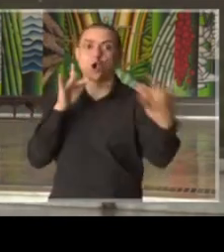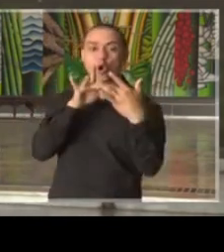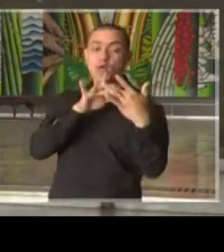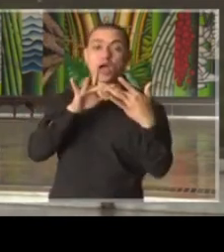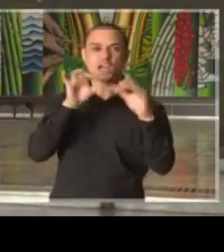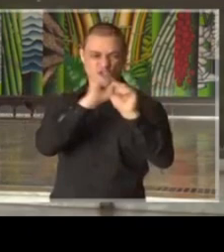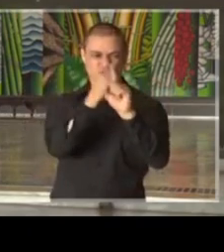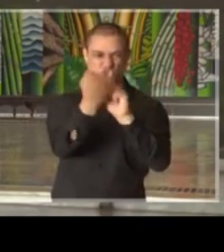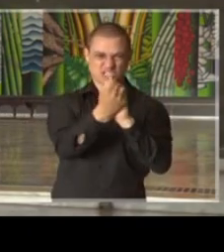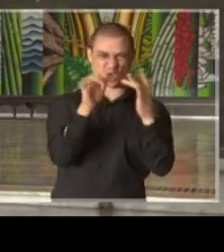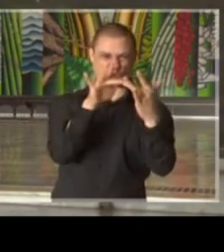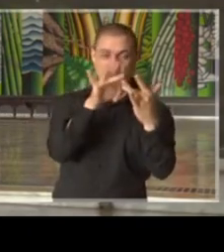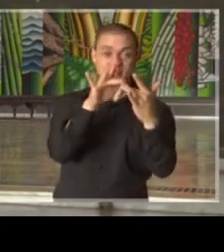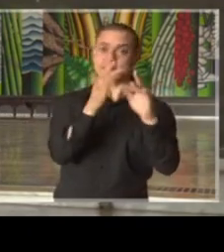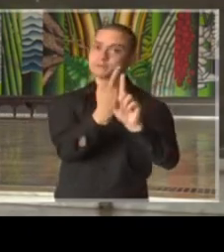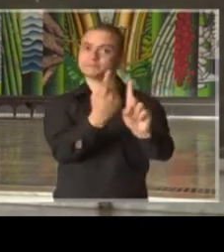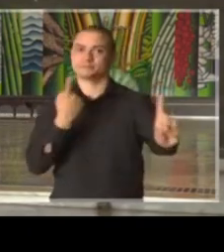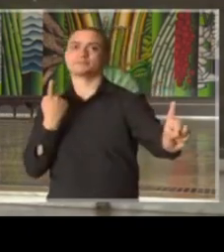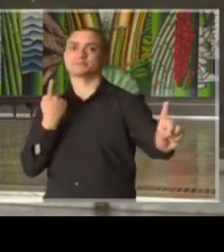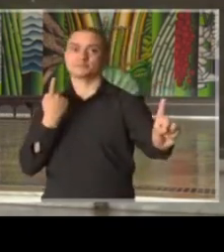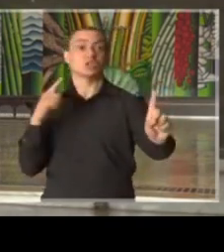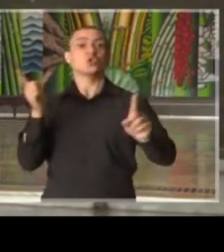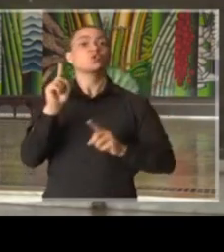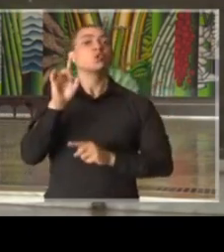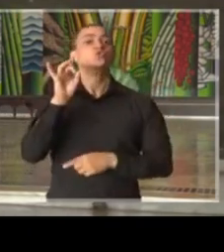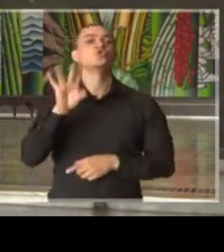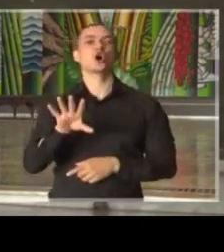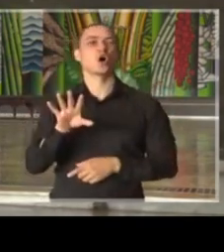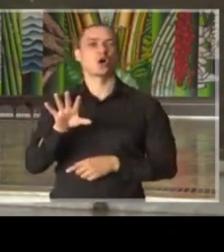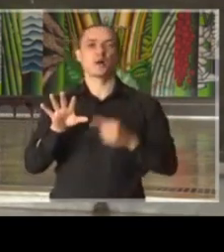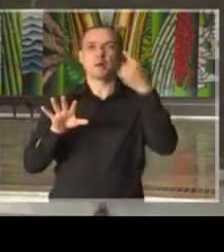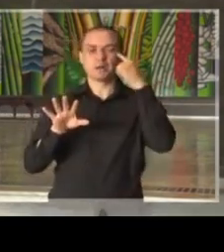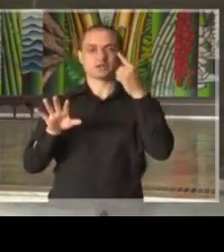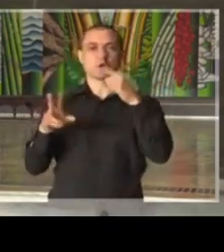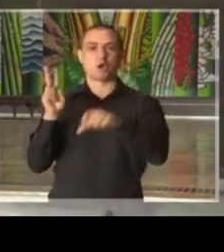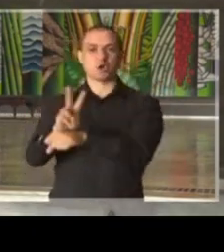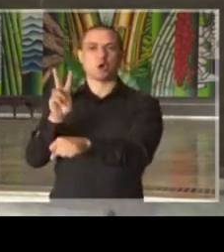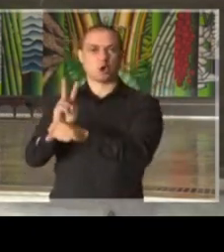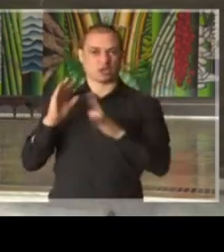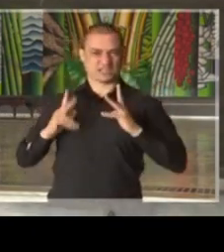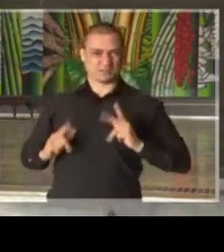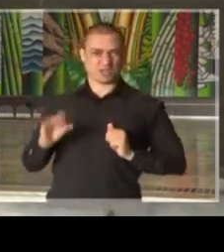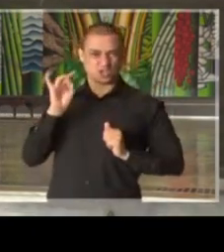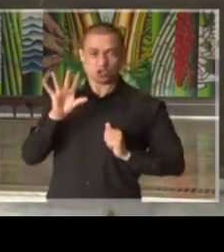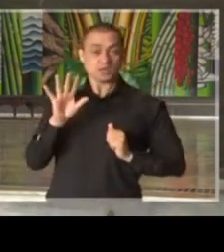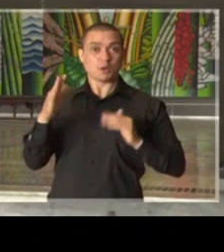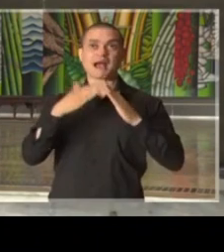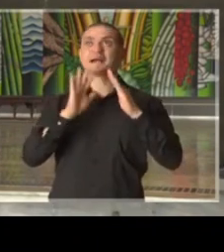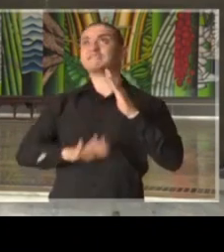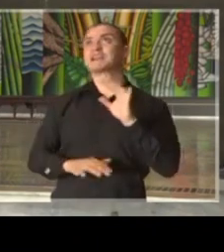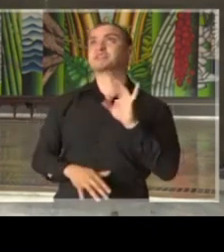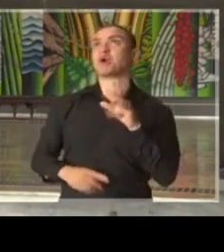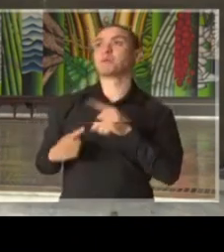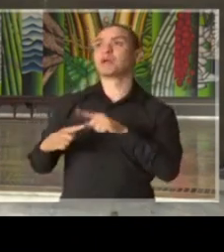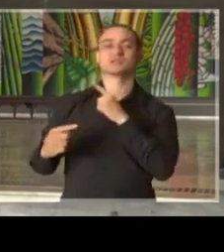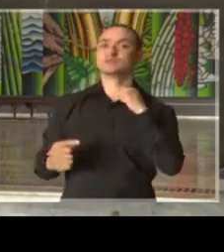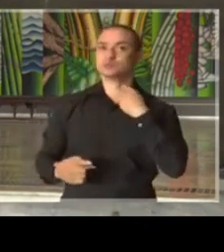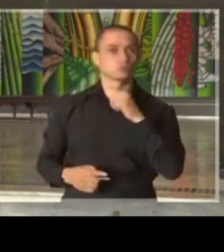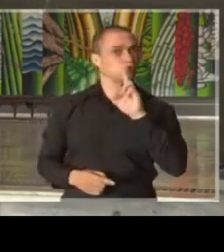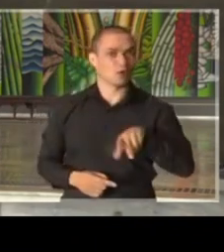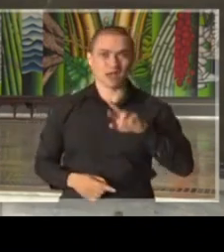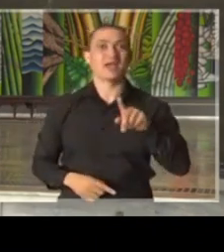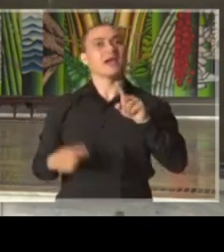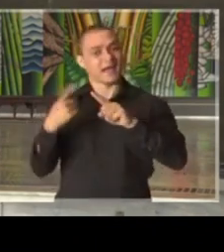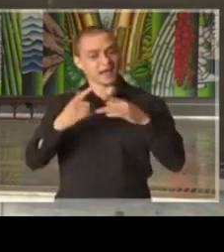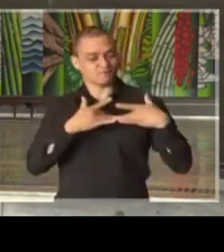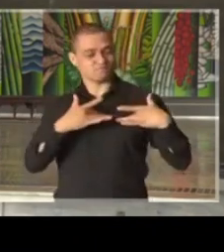tecla. Não é apenas um ato relacionado à vigilância sanitária permanecer dentro de casa. É um ato de